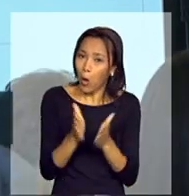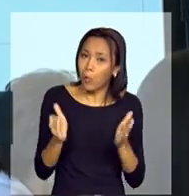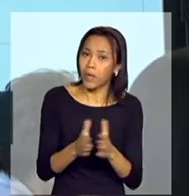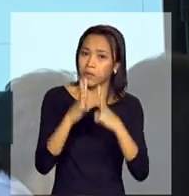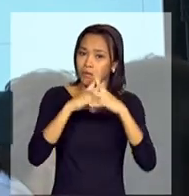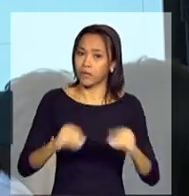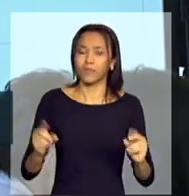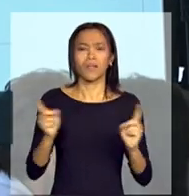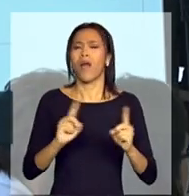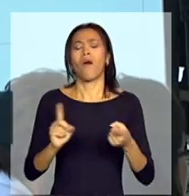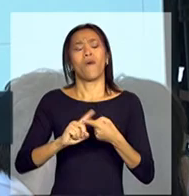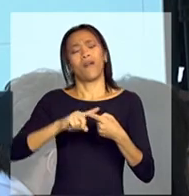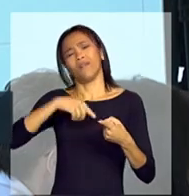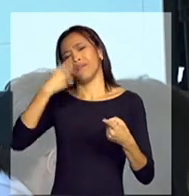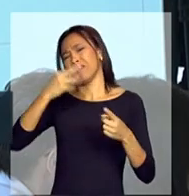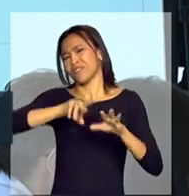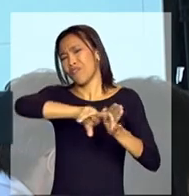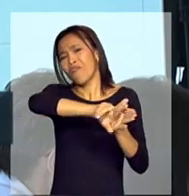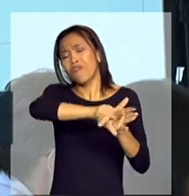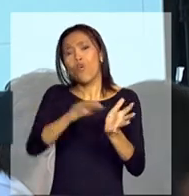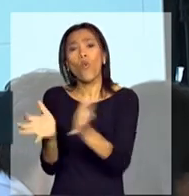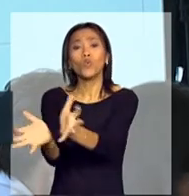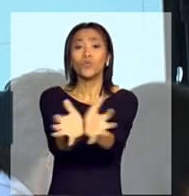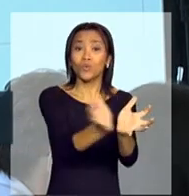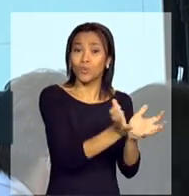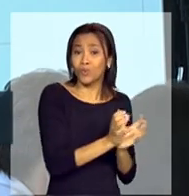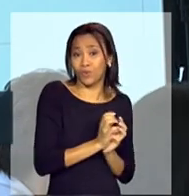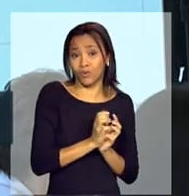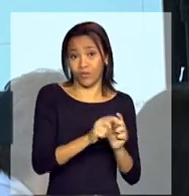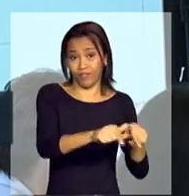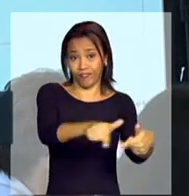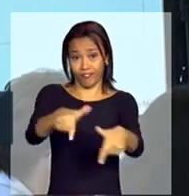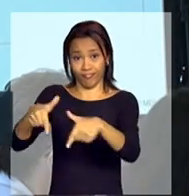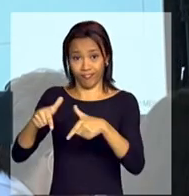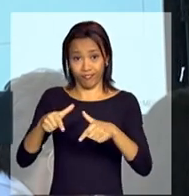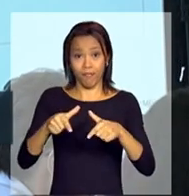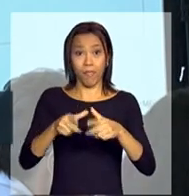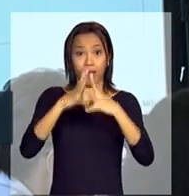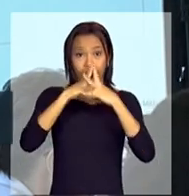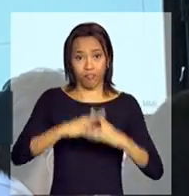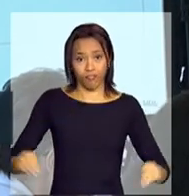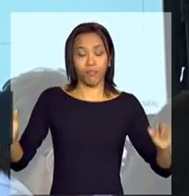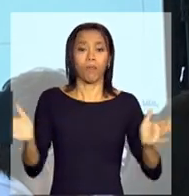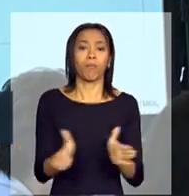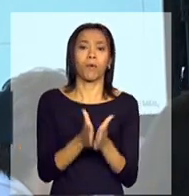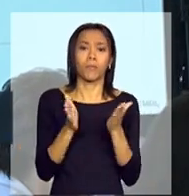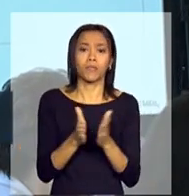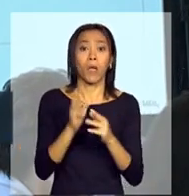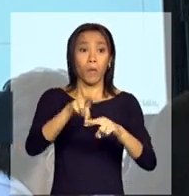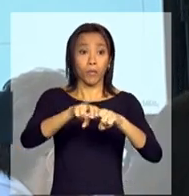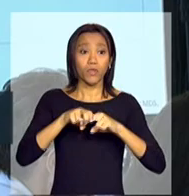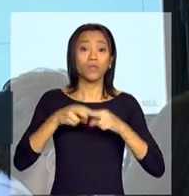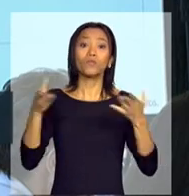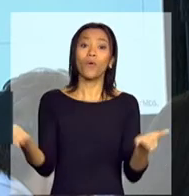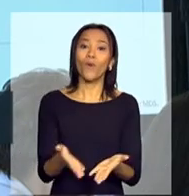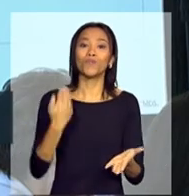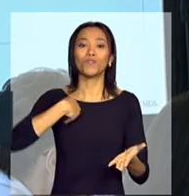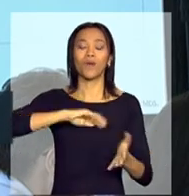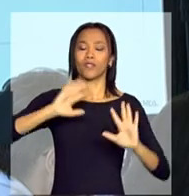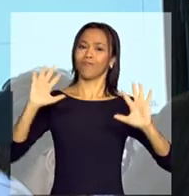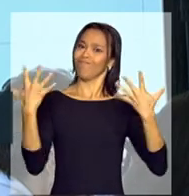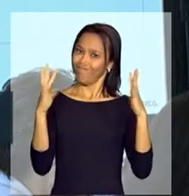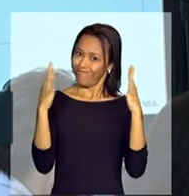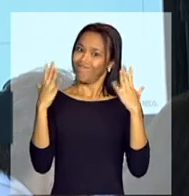extrema pobreza envolve renda, envolve um conjunto de outras questões. Por isso, hoje, nós comemoramos, sim,